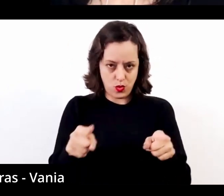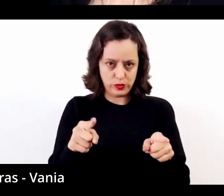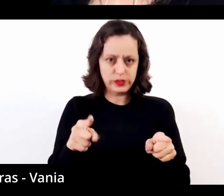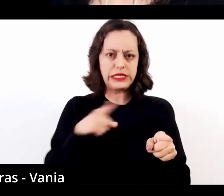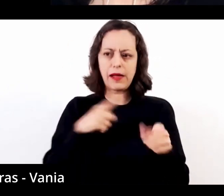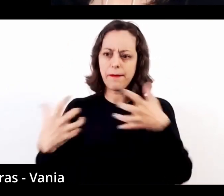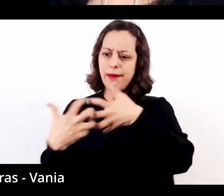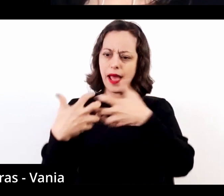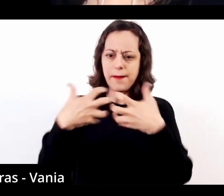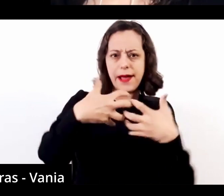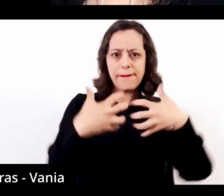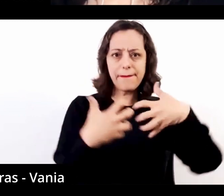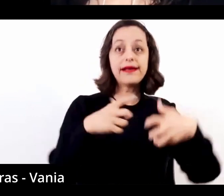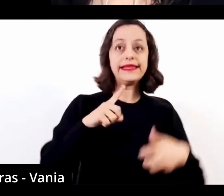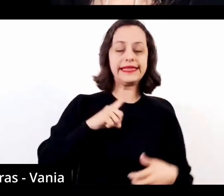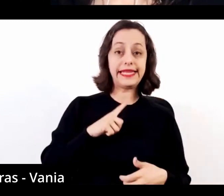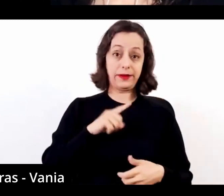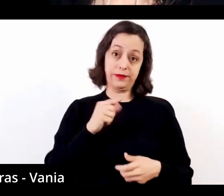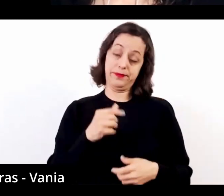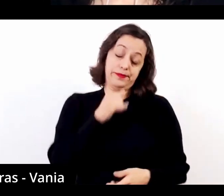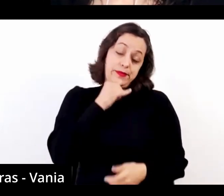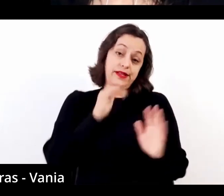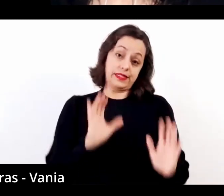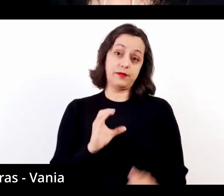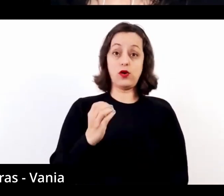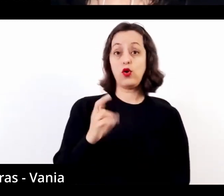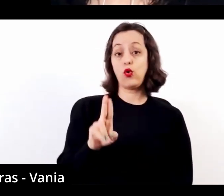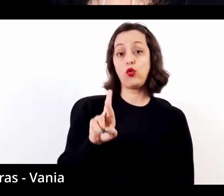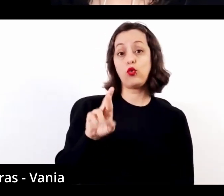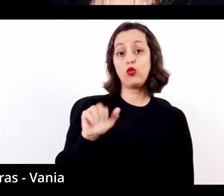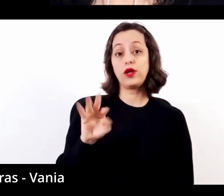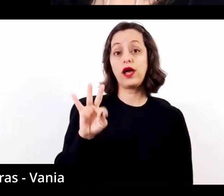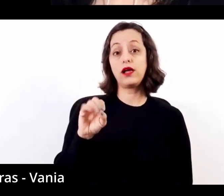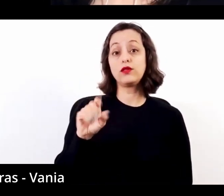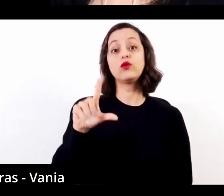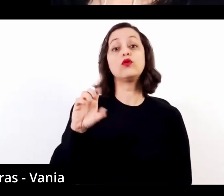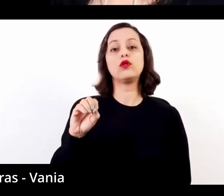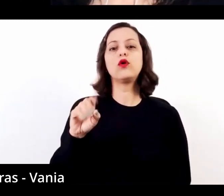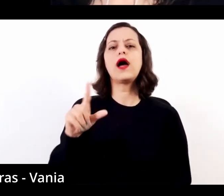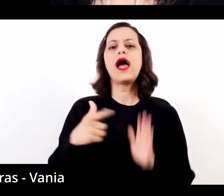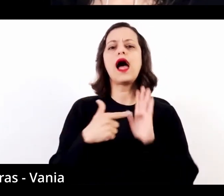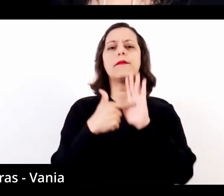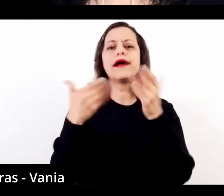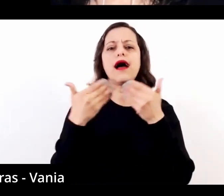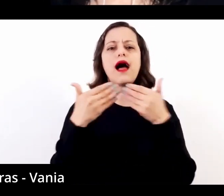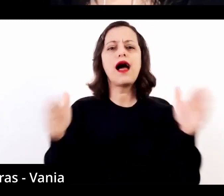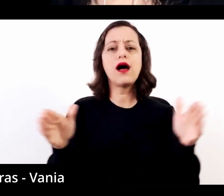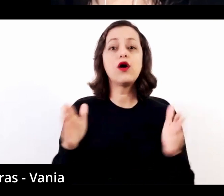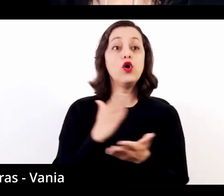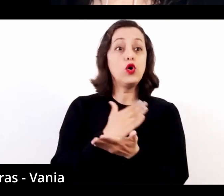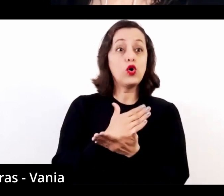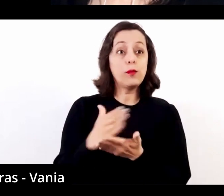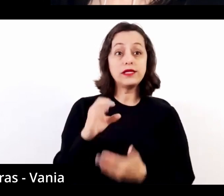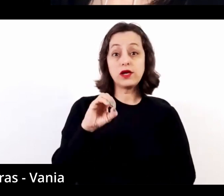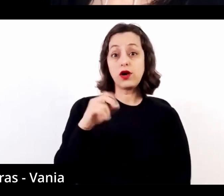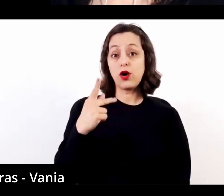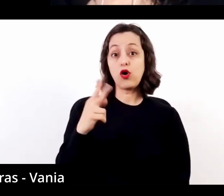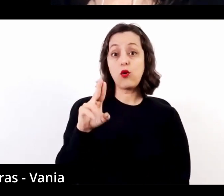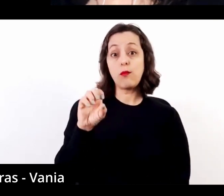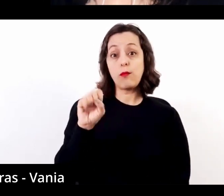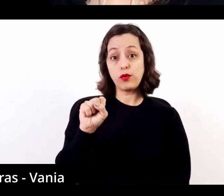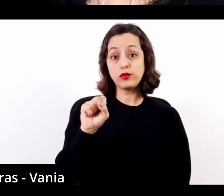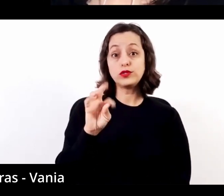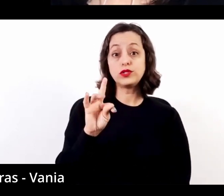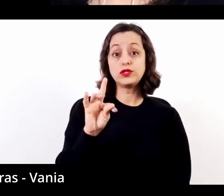Curatolo abre a apresentação dele com a Fantasia e Variações Brilhantes, Opus 30, do Fernando